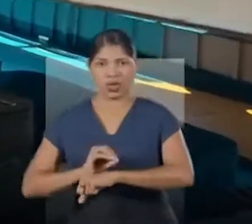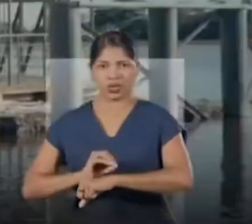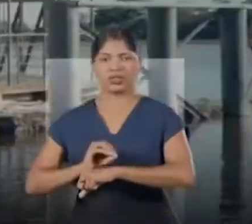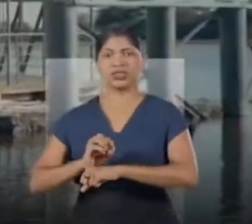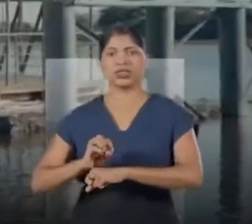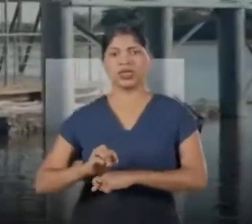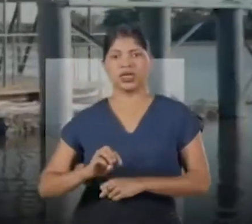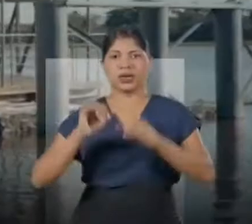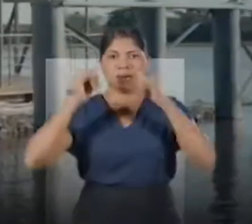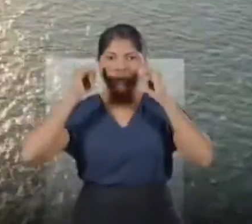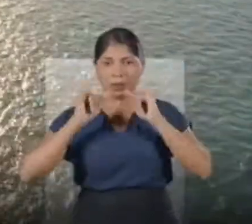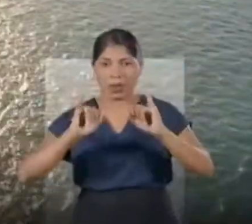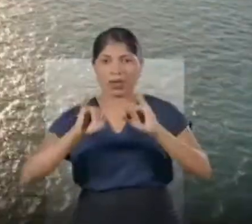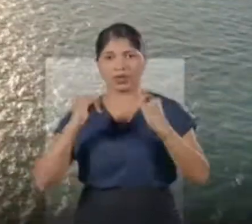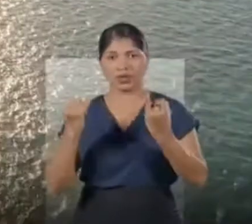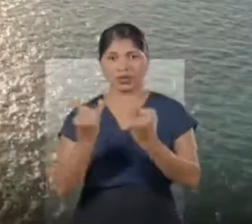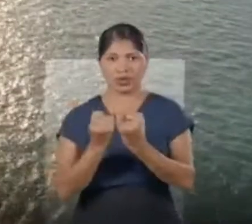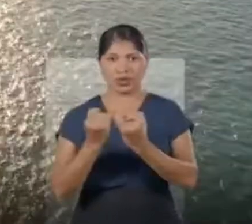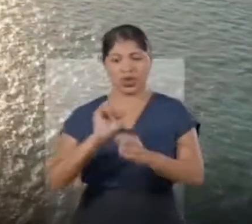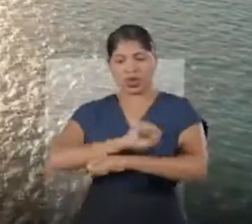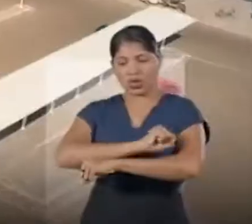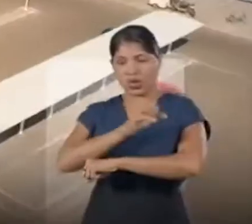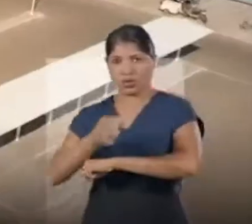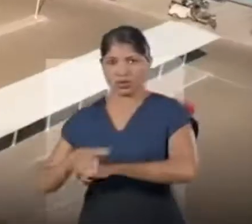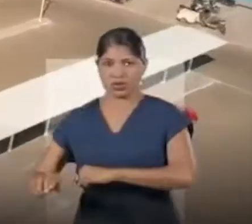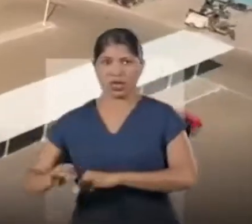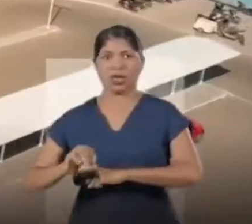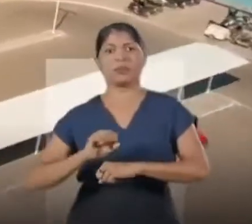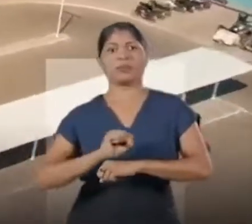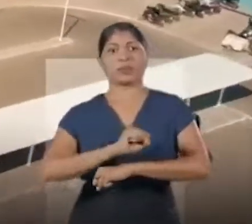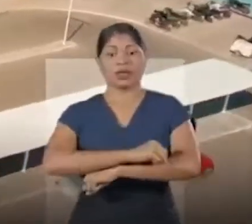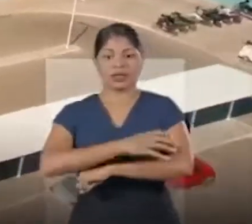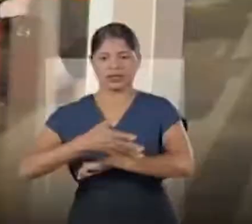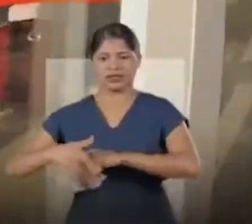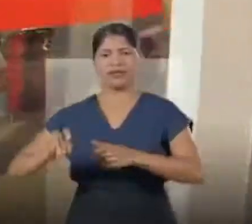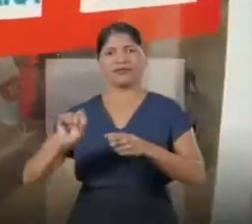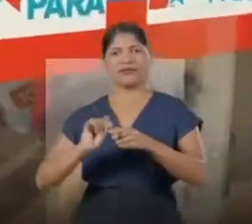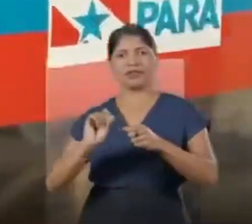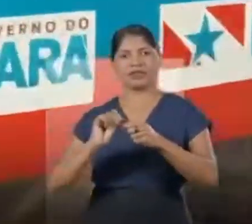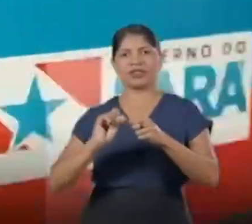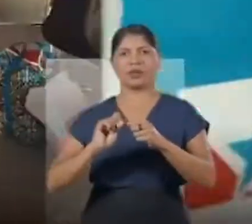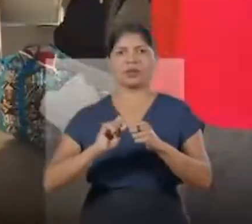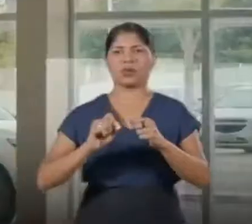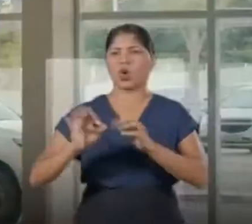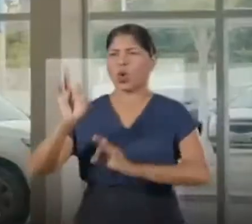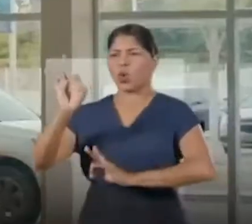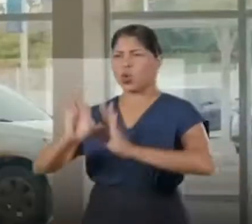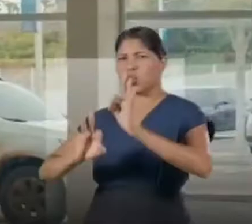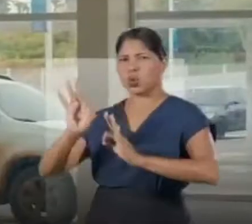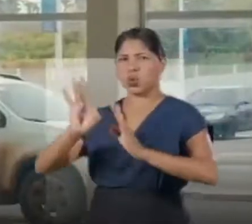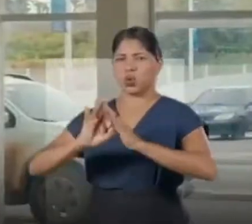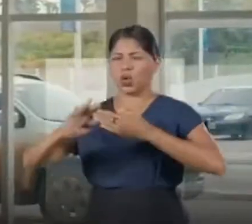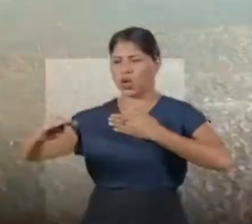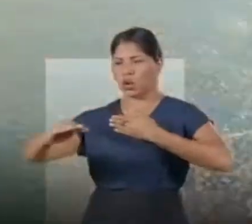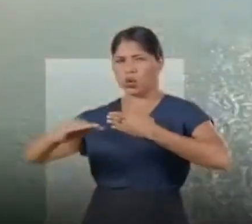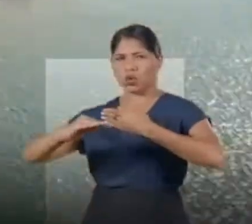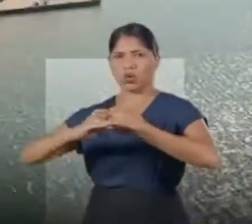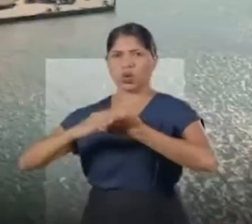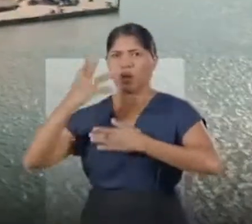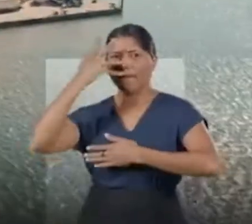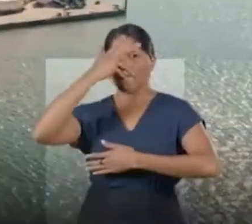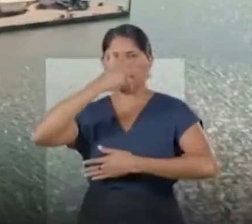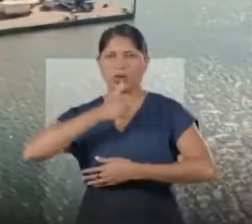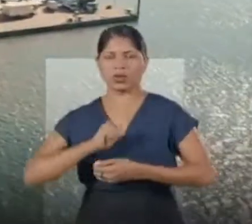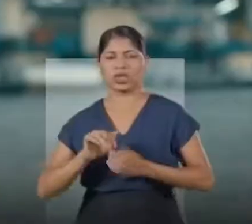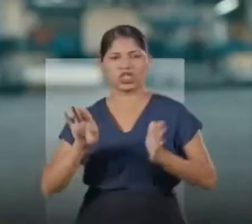no Marajó, na Calha Norte e no Baixo Amazonas. Em Santarém, fizemos o maior e mais bonito terminal hidroviário